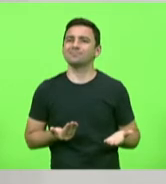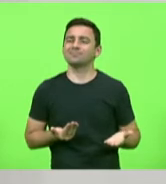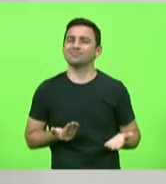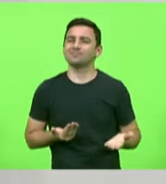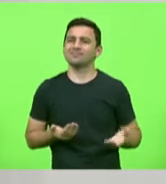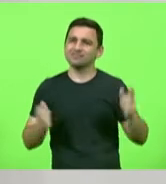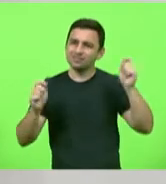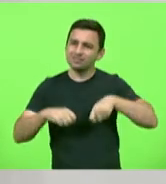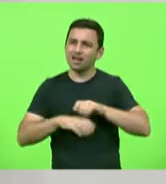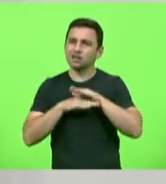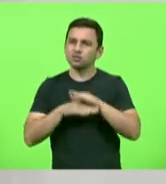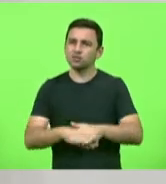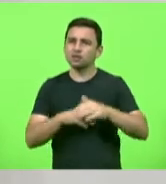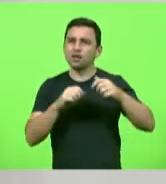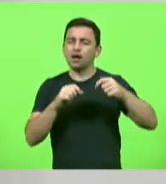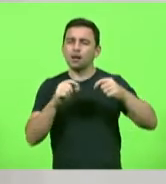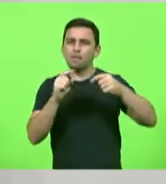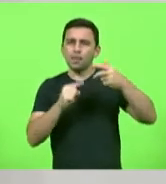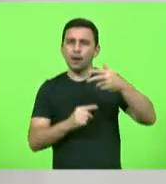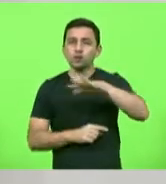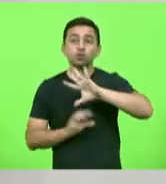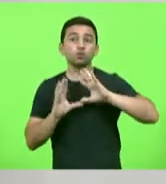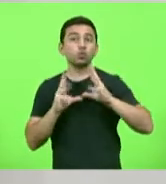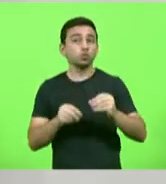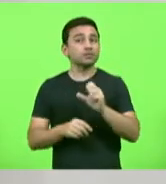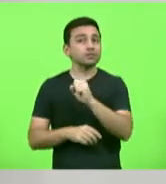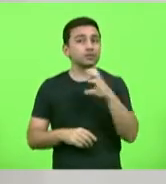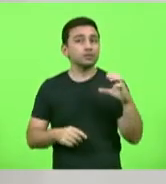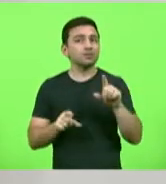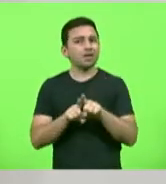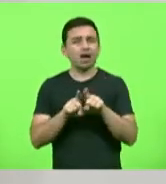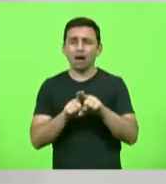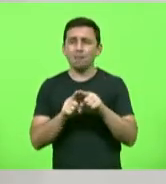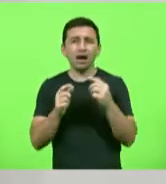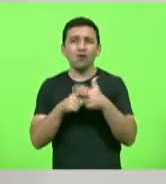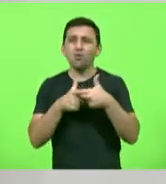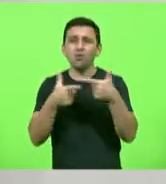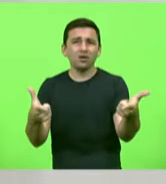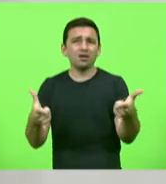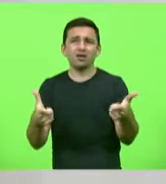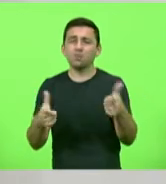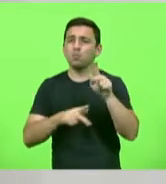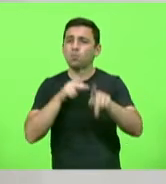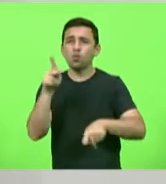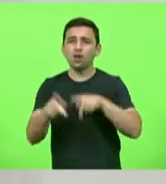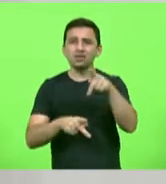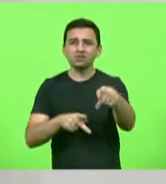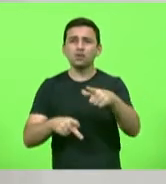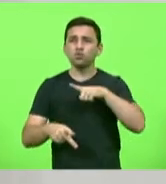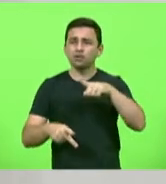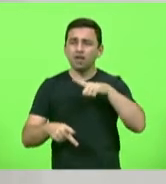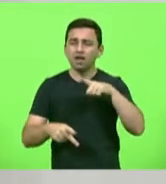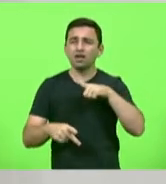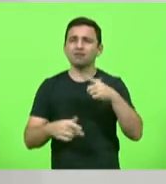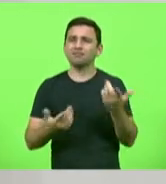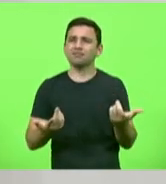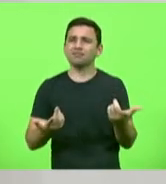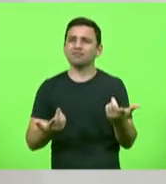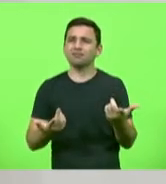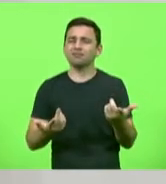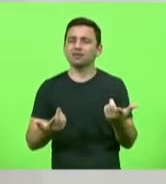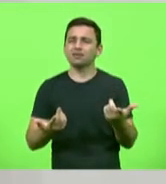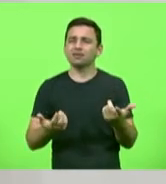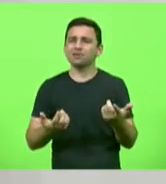se não todos os catarinenses, boa parte, a maioria, que praticam suas atividades esportivas e que se veem